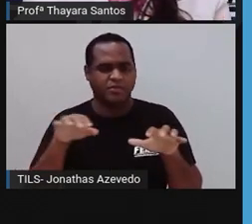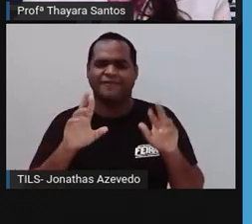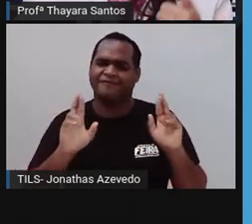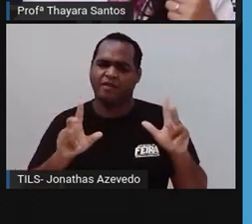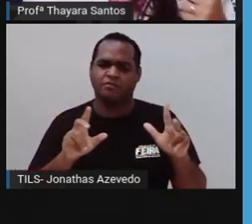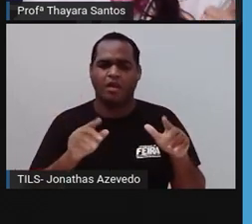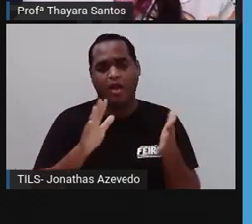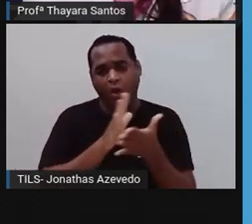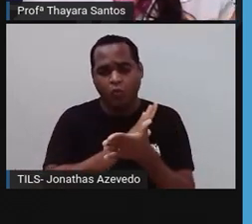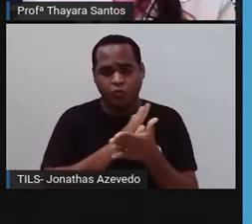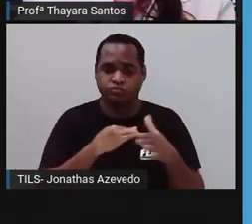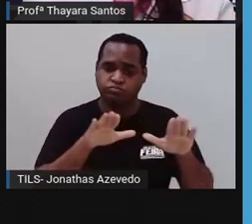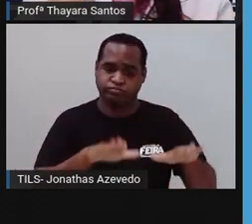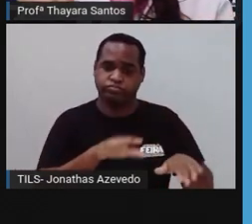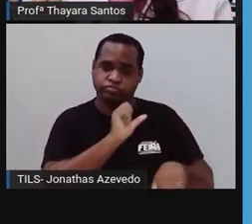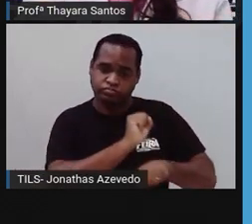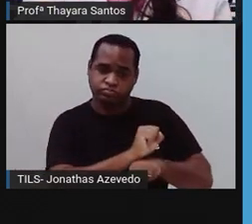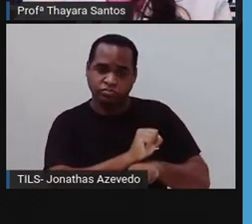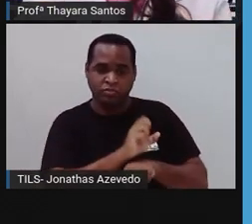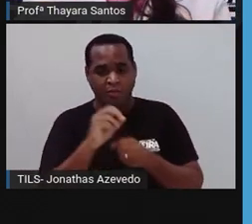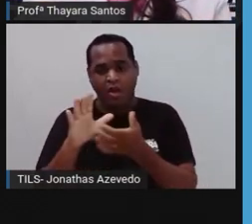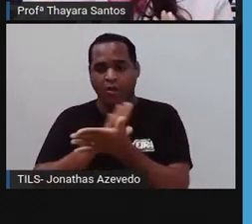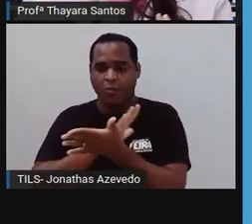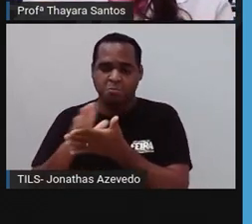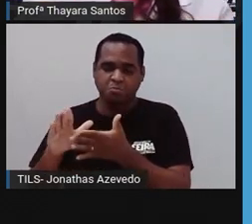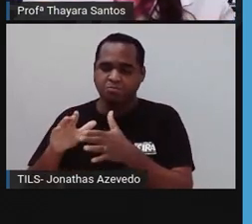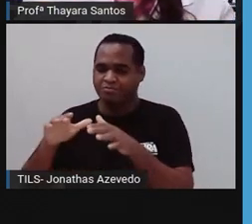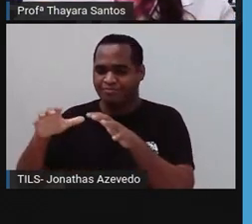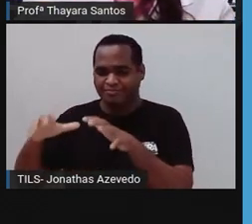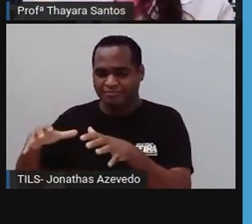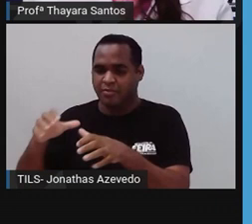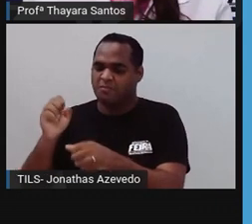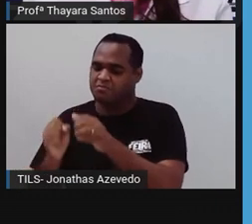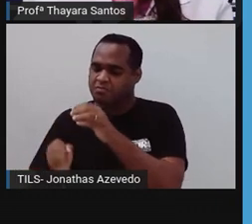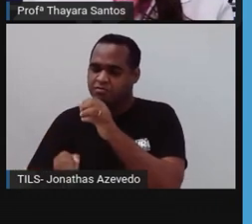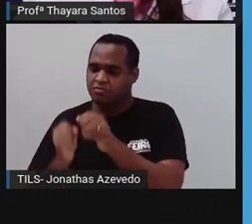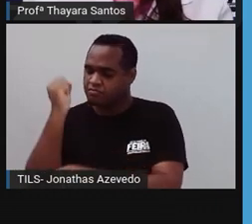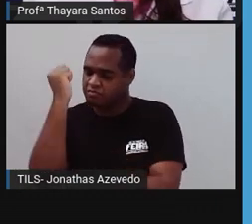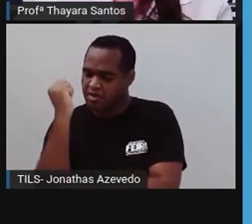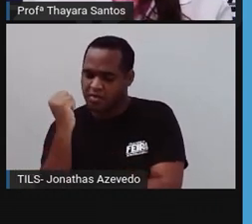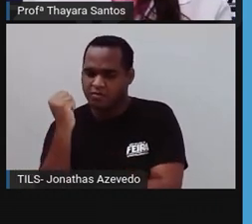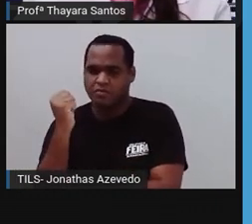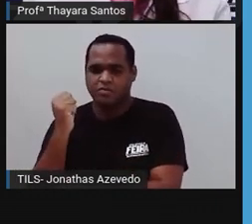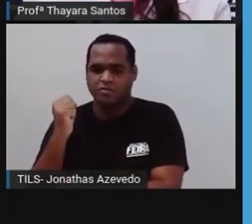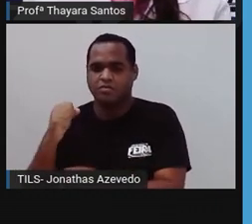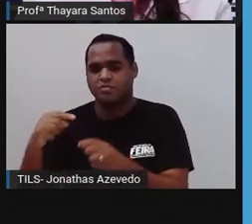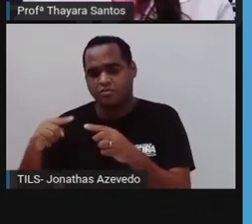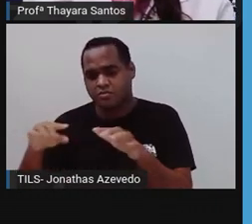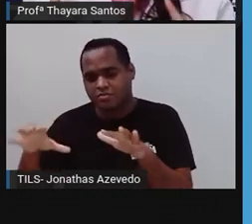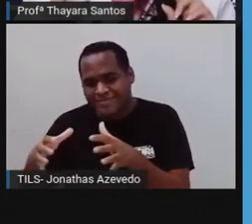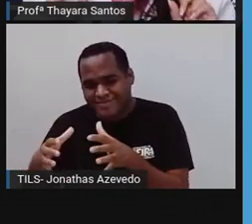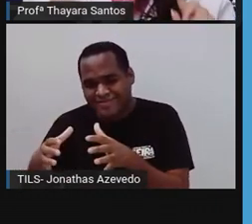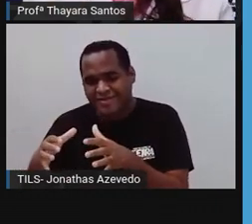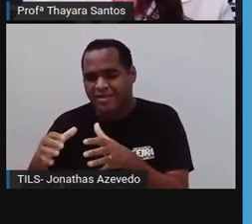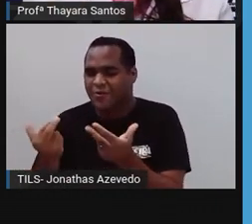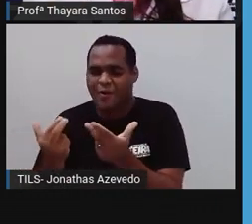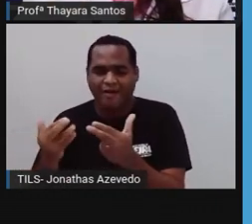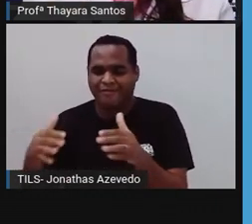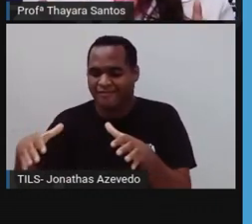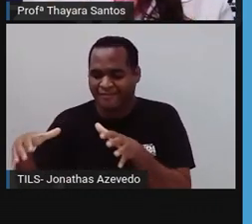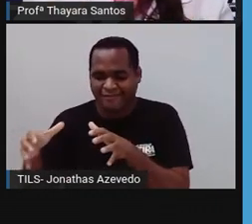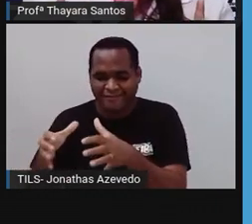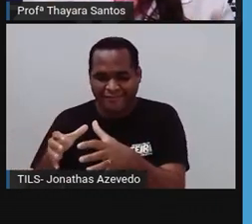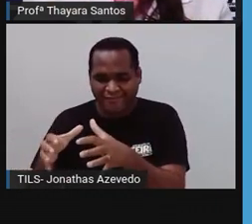quinidários que conseguem se movimentar e tem quinidários que ficam presos ali no substrato, assim como as esponjas. Agora,